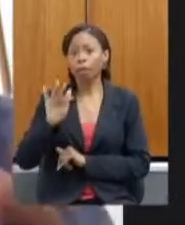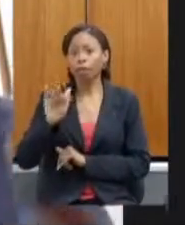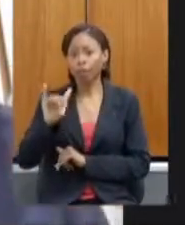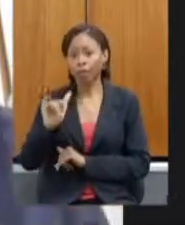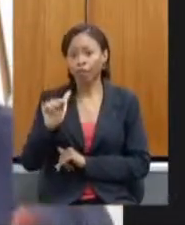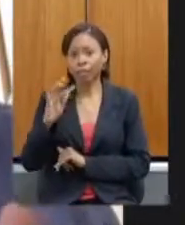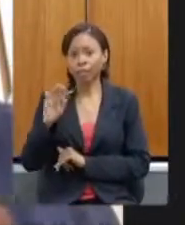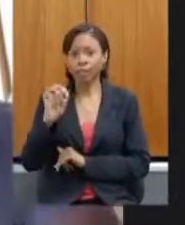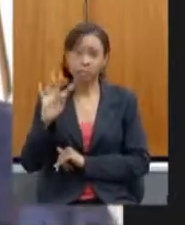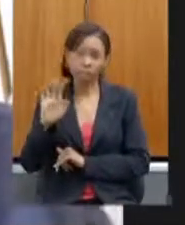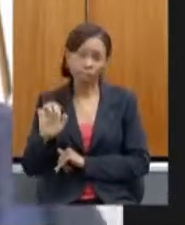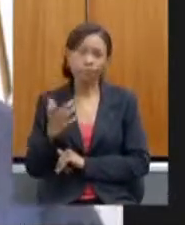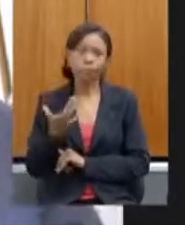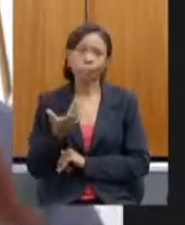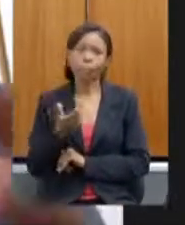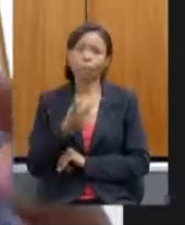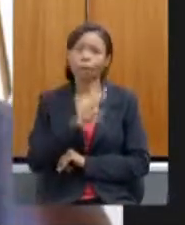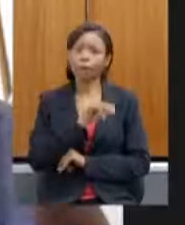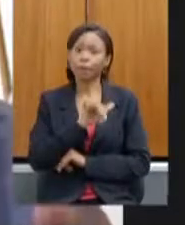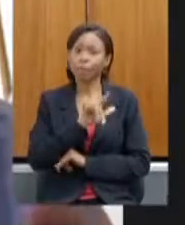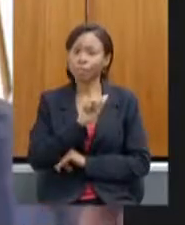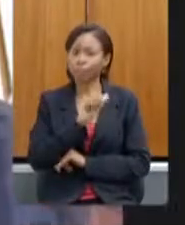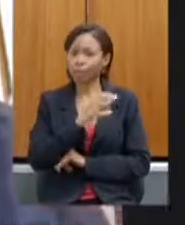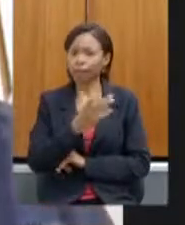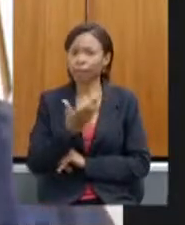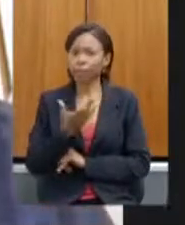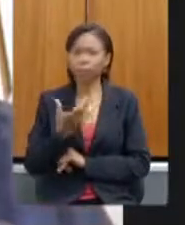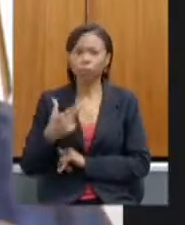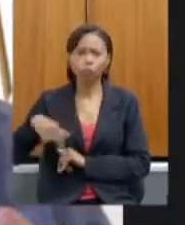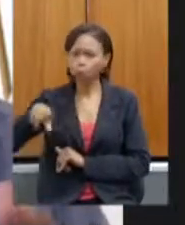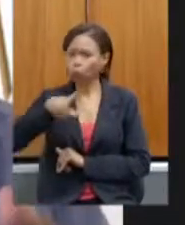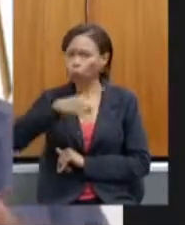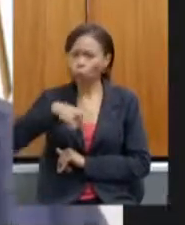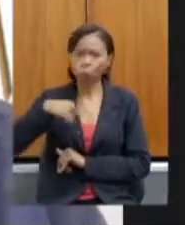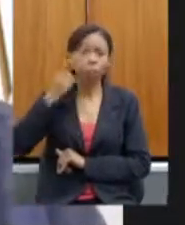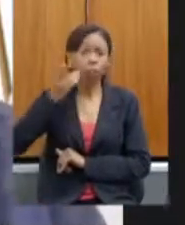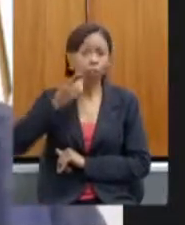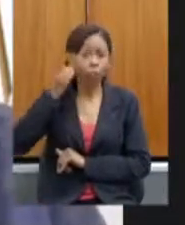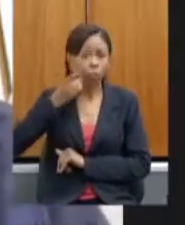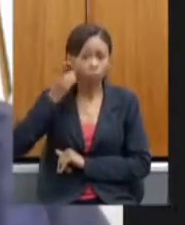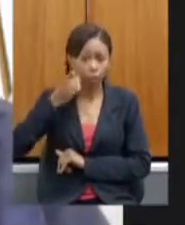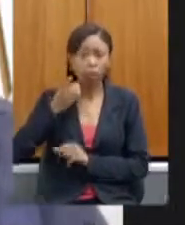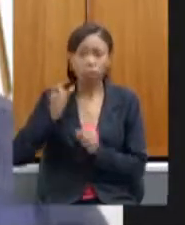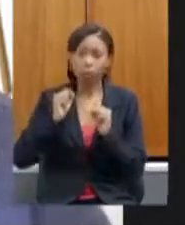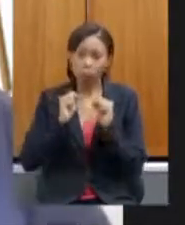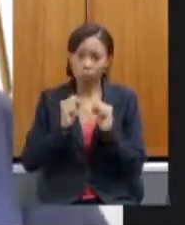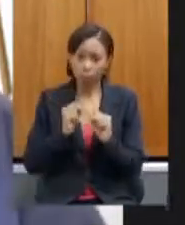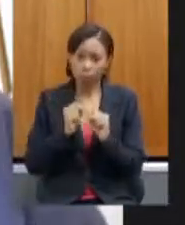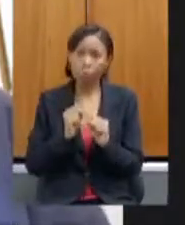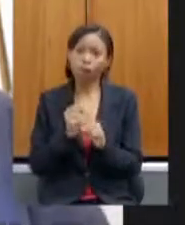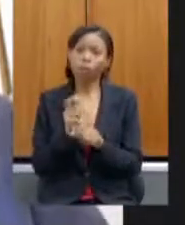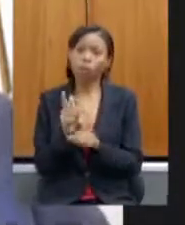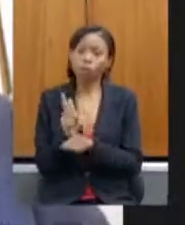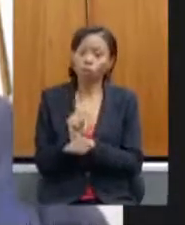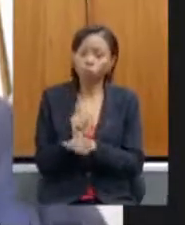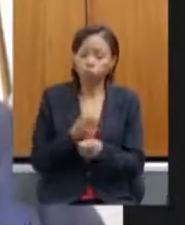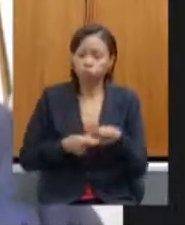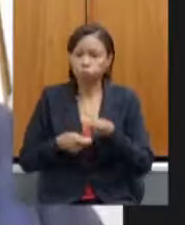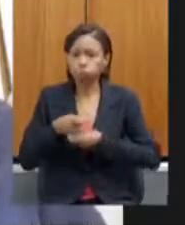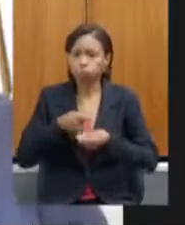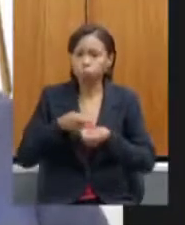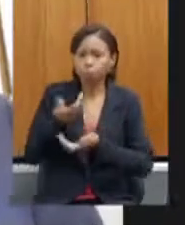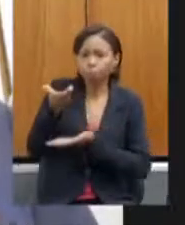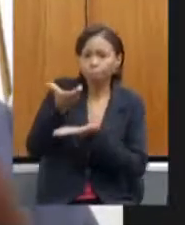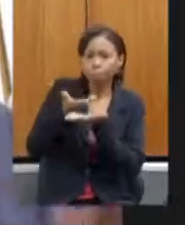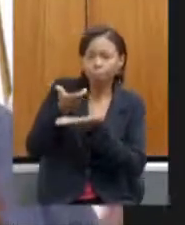o Bilac Pinto são companheiros parlamentares que poderão fazer essa gestão junto ao governo federal